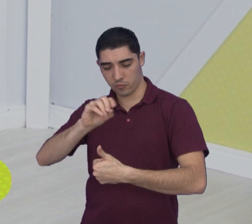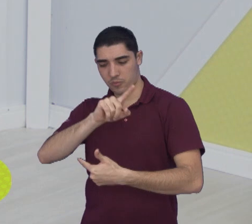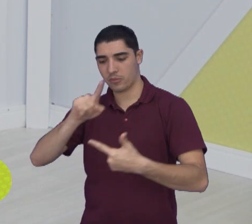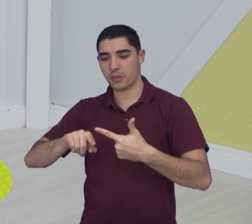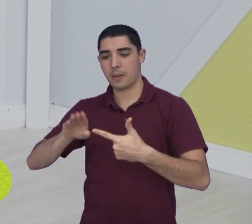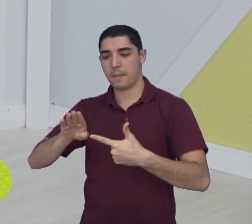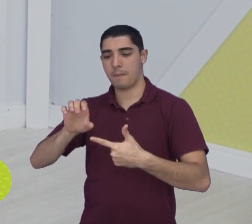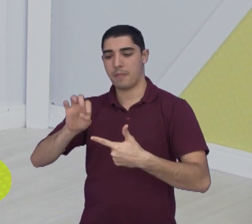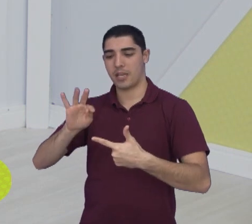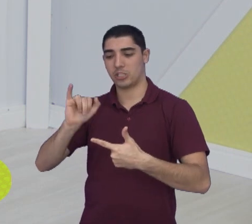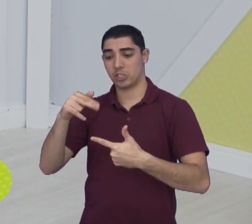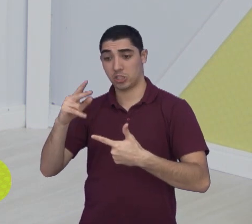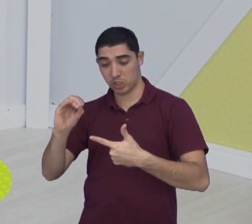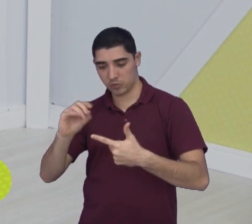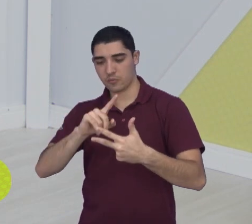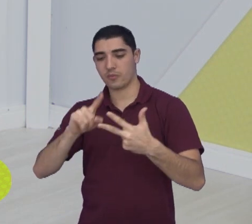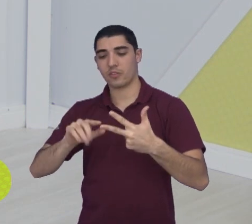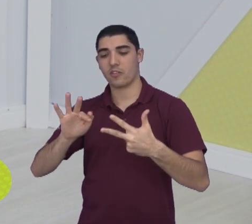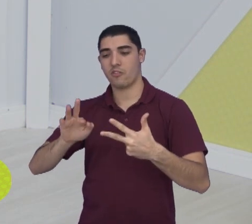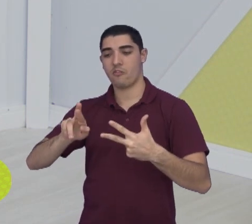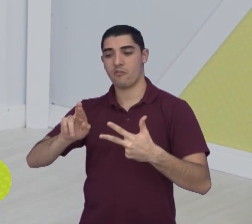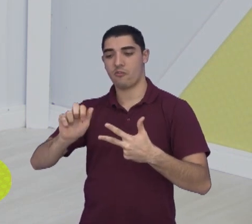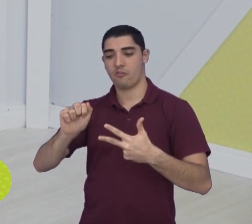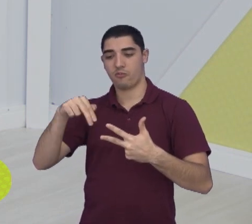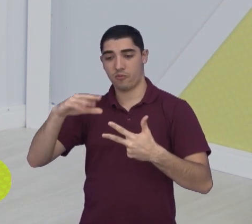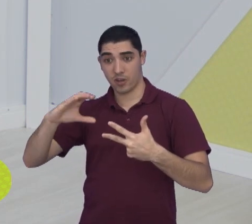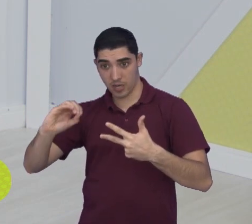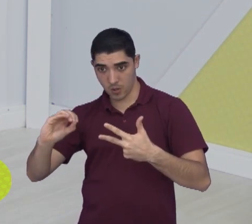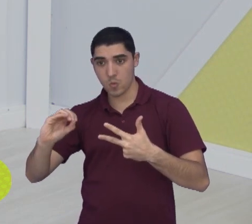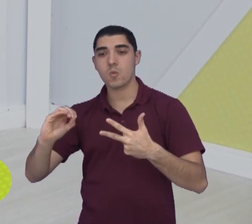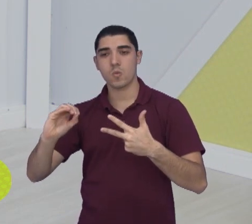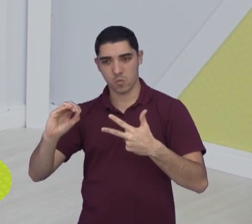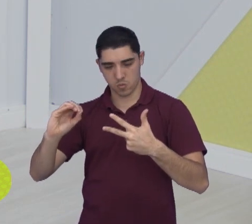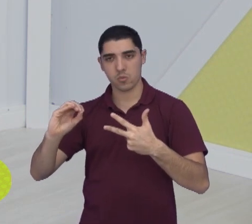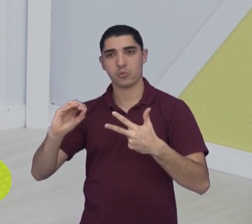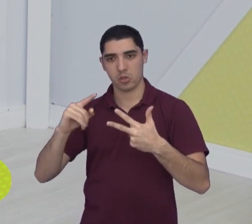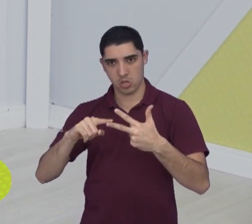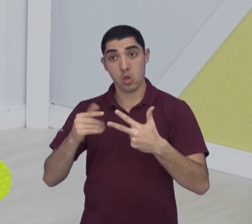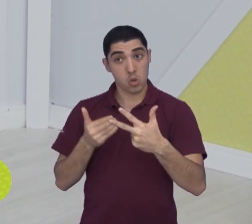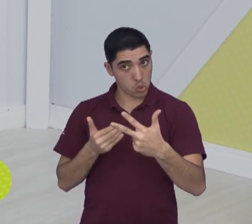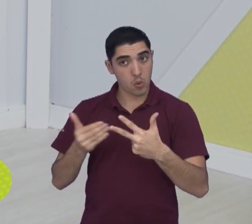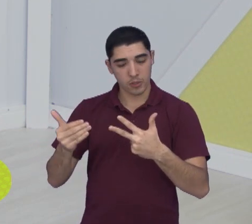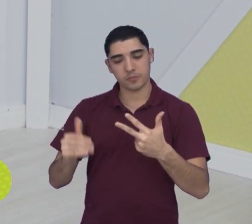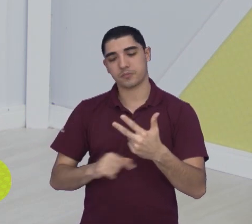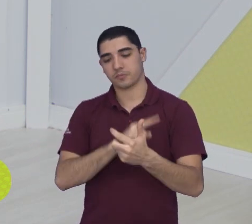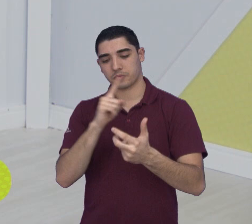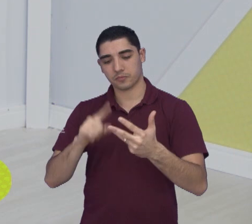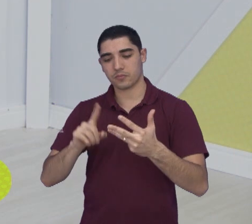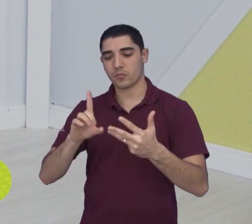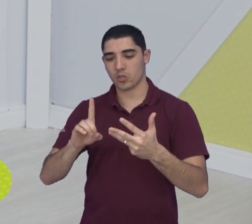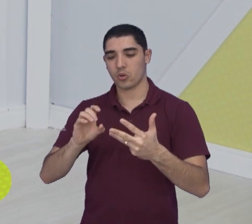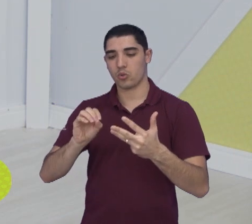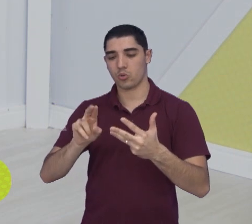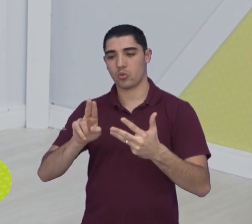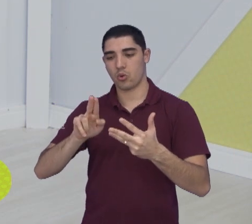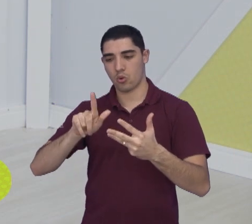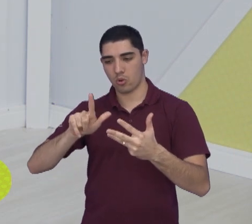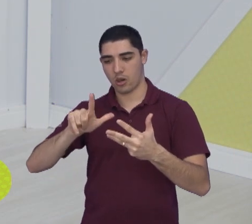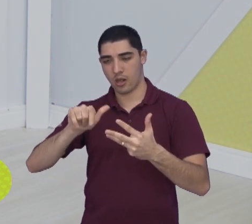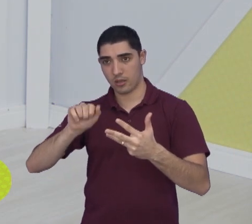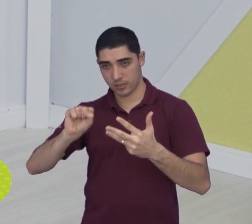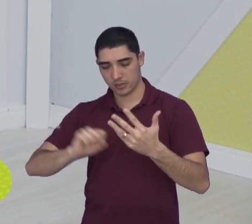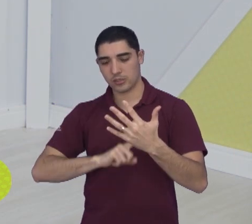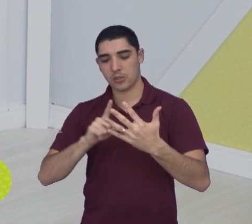depois de nove anos, o Franco Vieta também entrou, começou jogando a partida, aí o Douglas dos Santos e o Matheus Leal